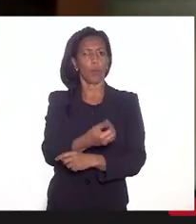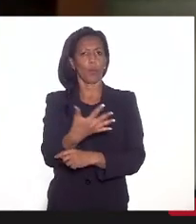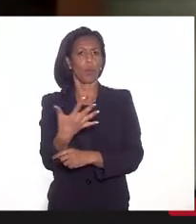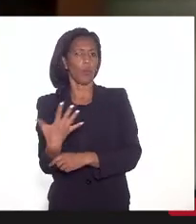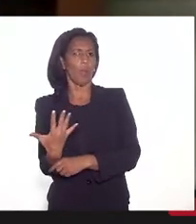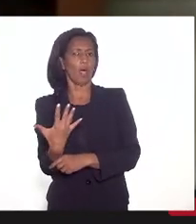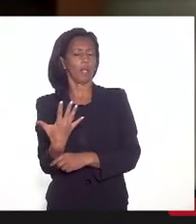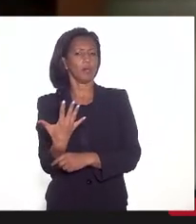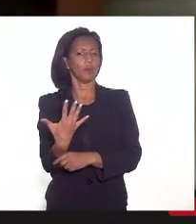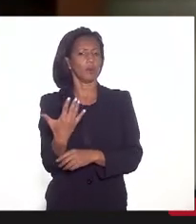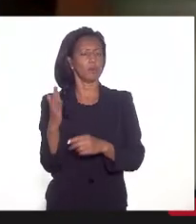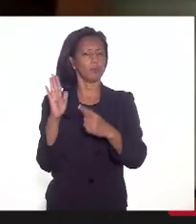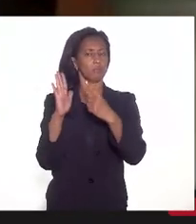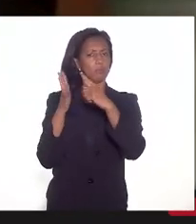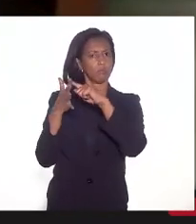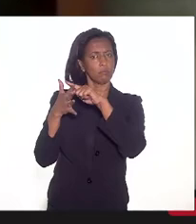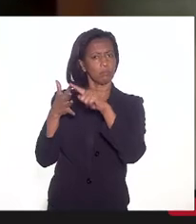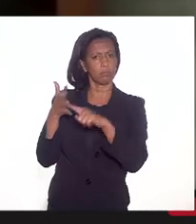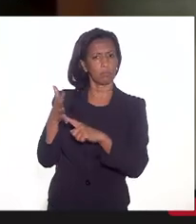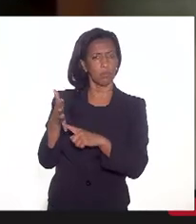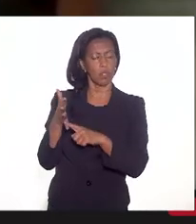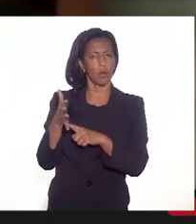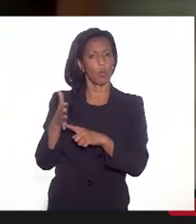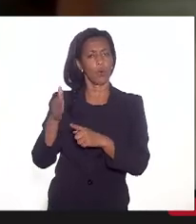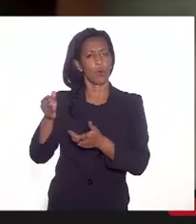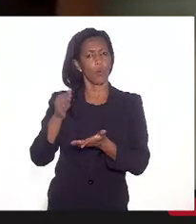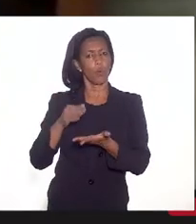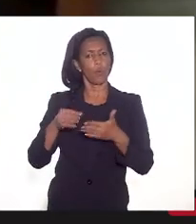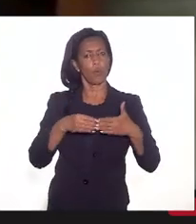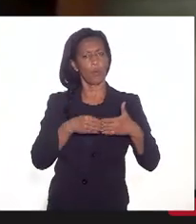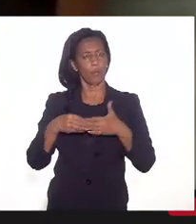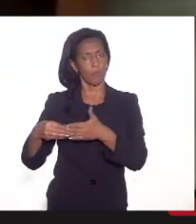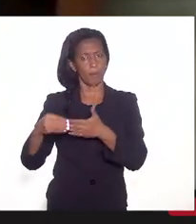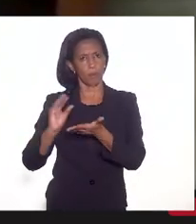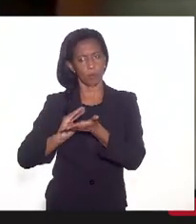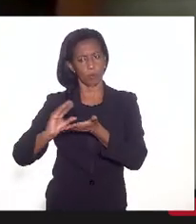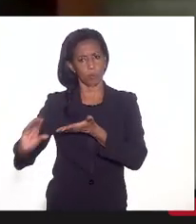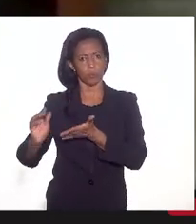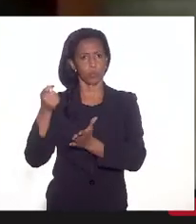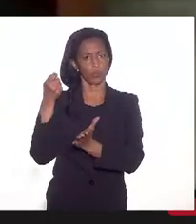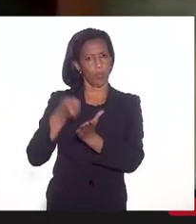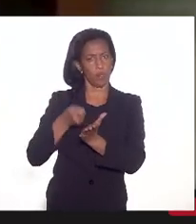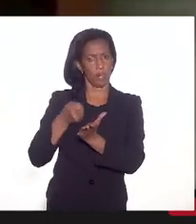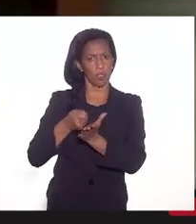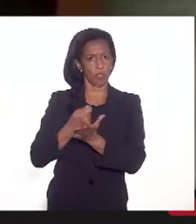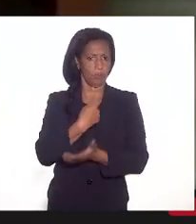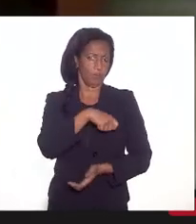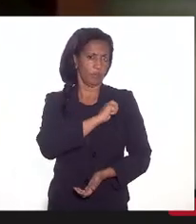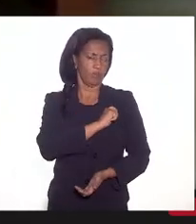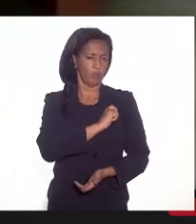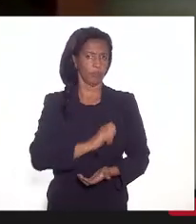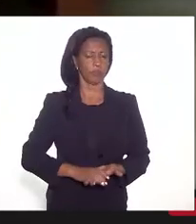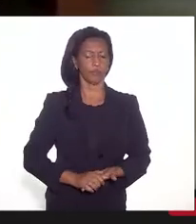previsões e o encaminhamento, dando uma lógica do regime de recuperação fiscal.